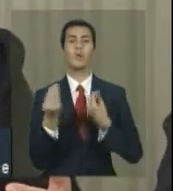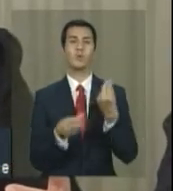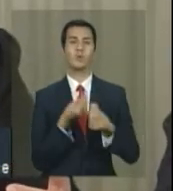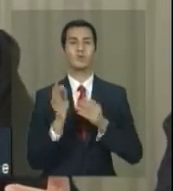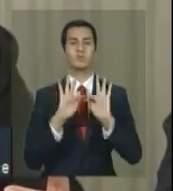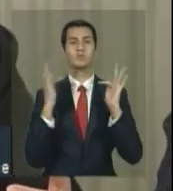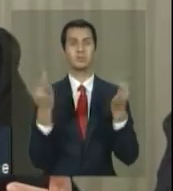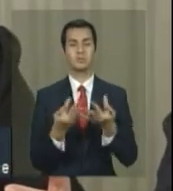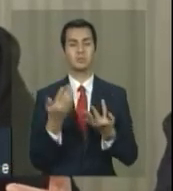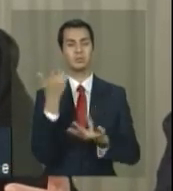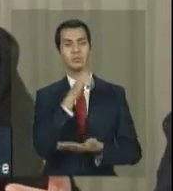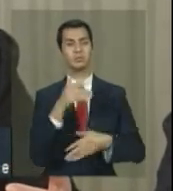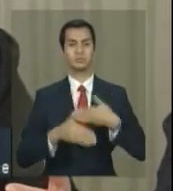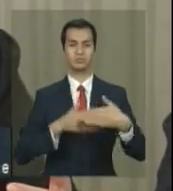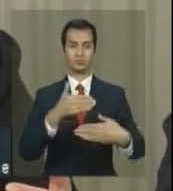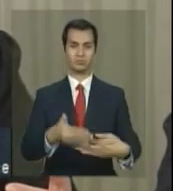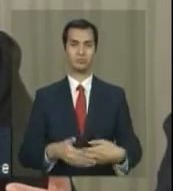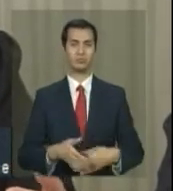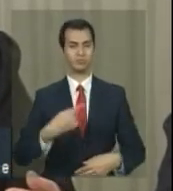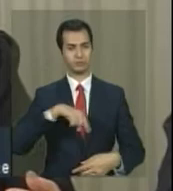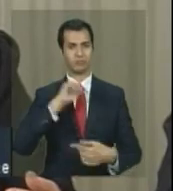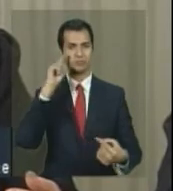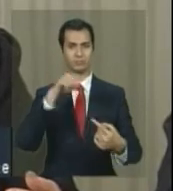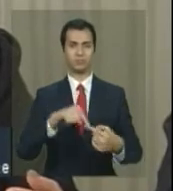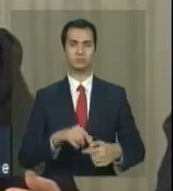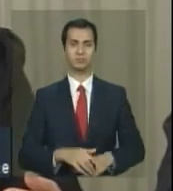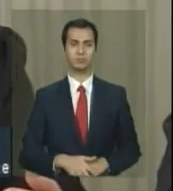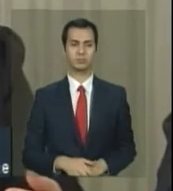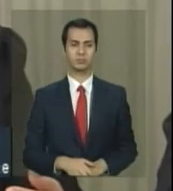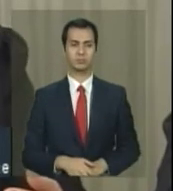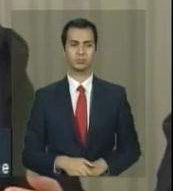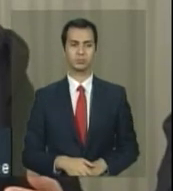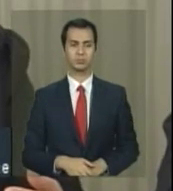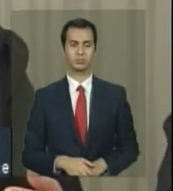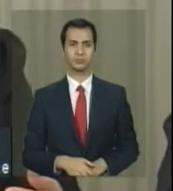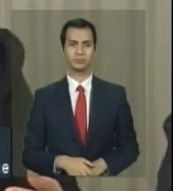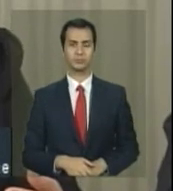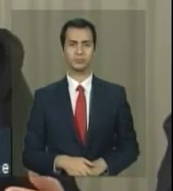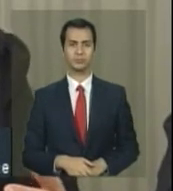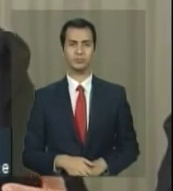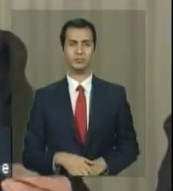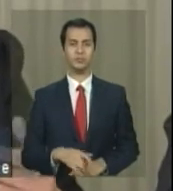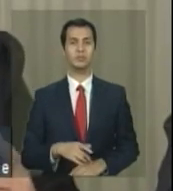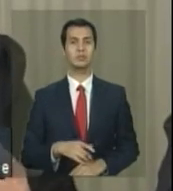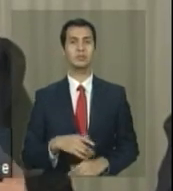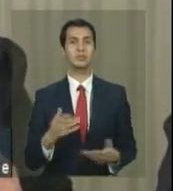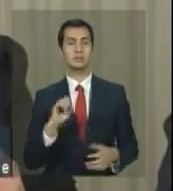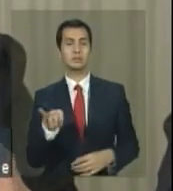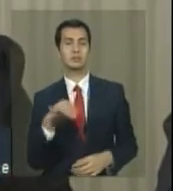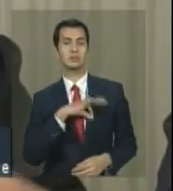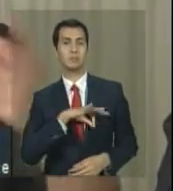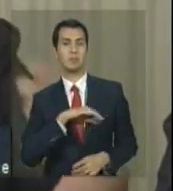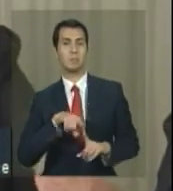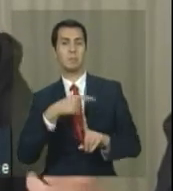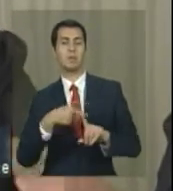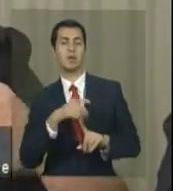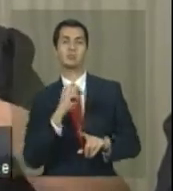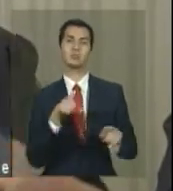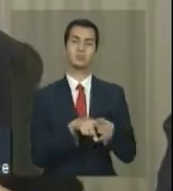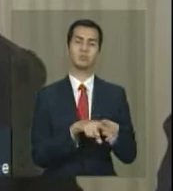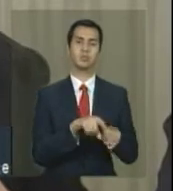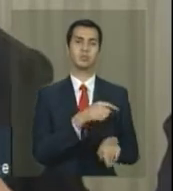famílias evoluem, que é um objetivo nosso. Não só se elas saíram do ponto de vista da renda ou não, mas se elas melhoraram a sua situação de